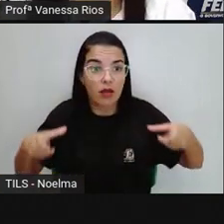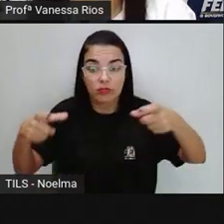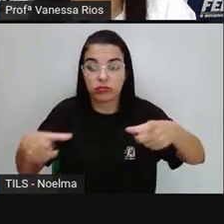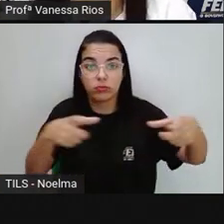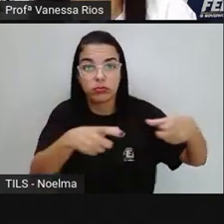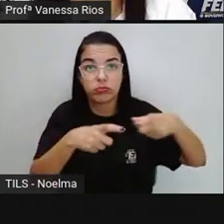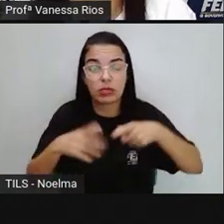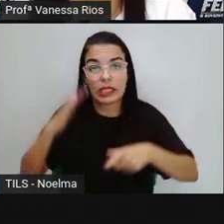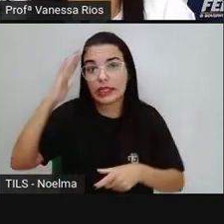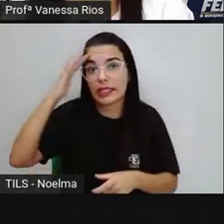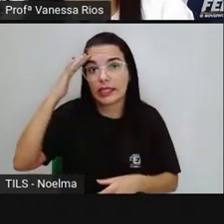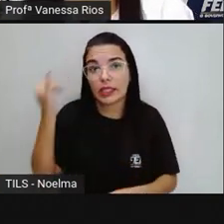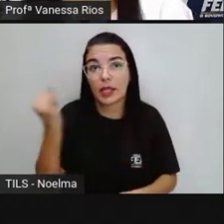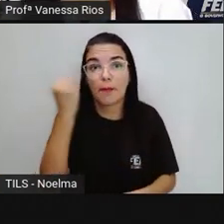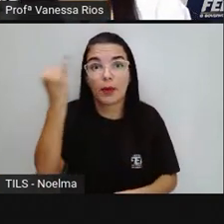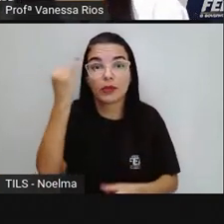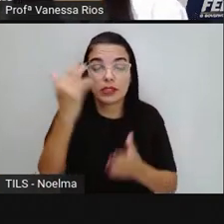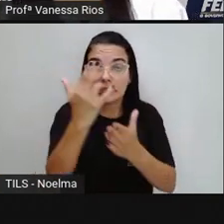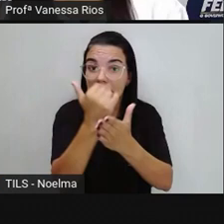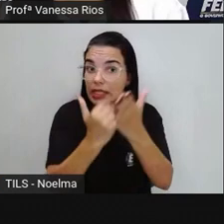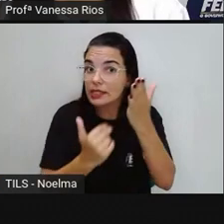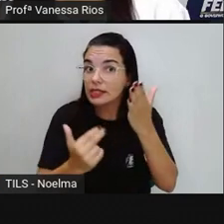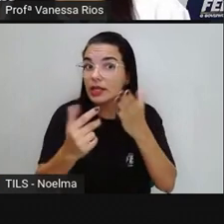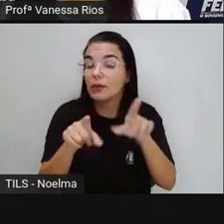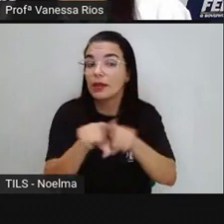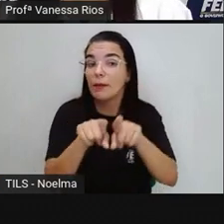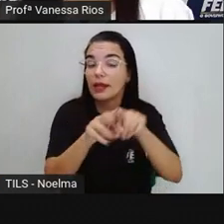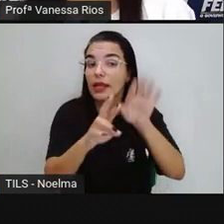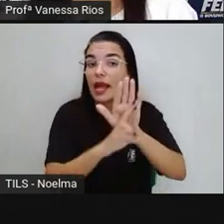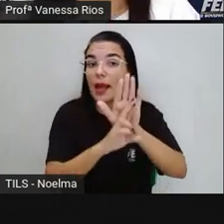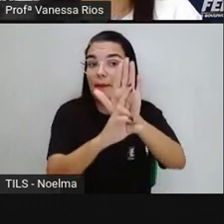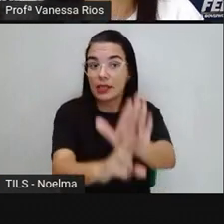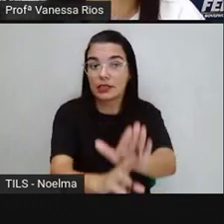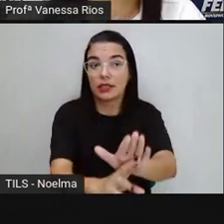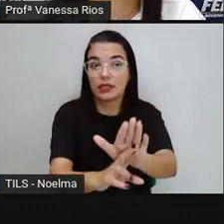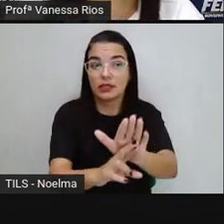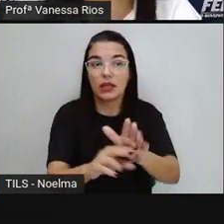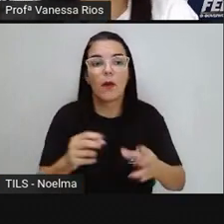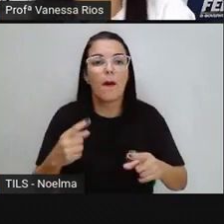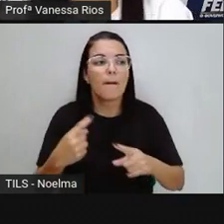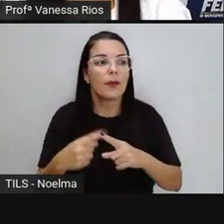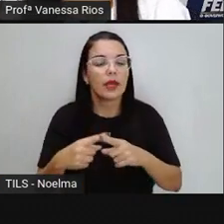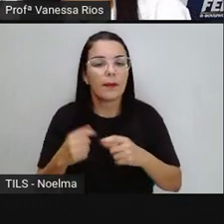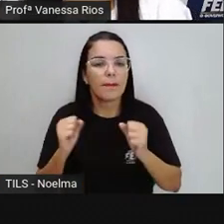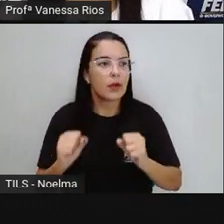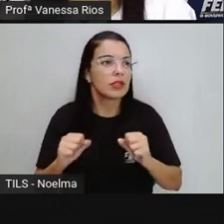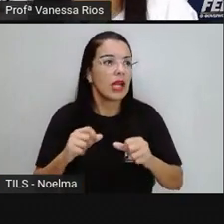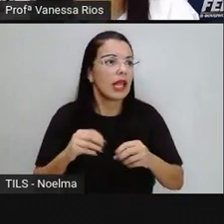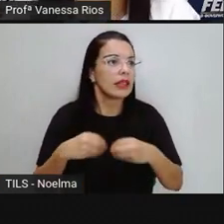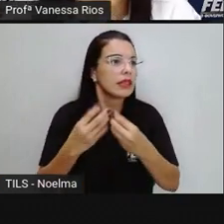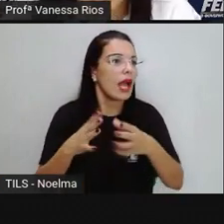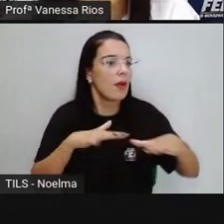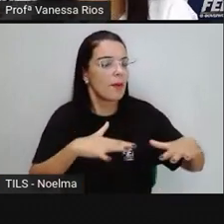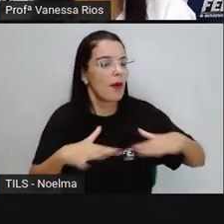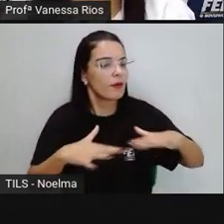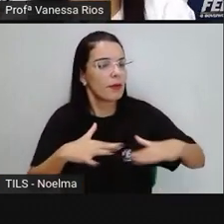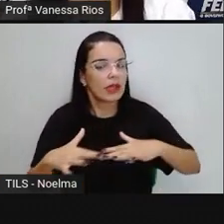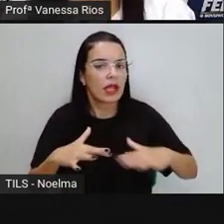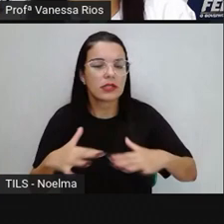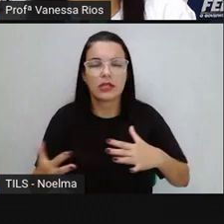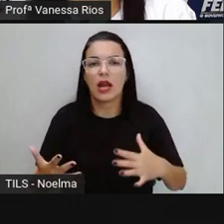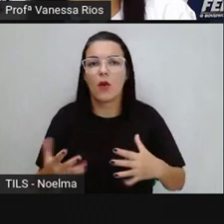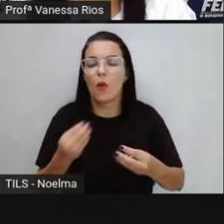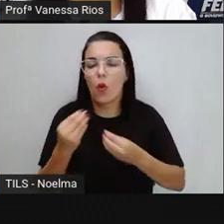importância desses desenhos e dessas representações para nos movimentarmos, para nos localizarmos,